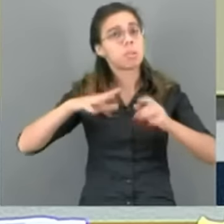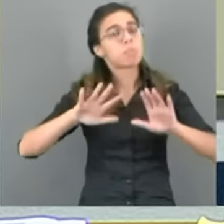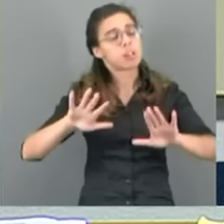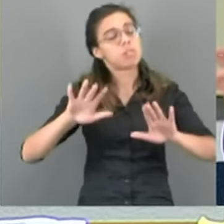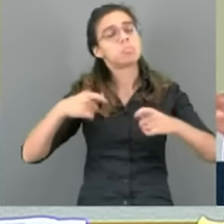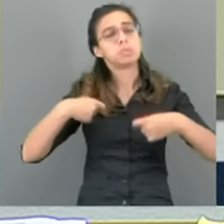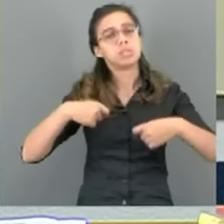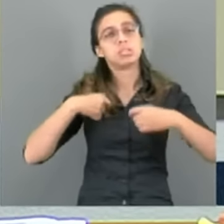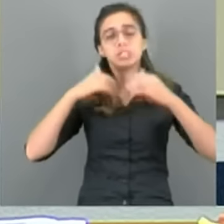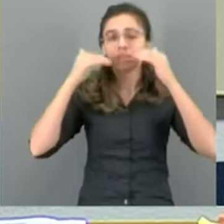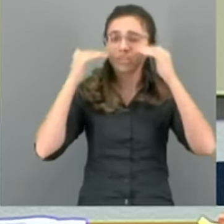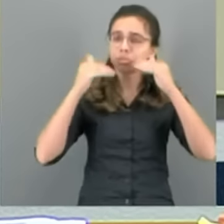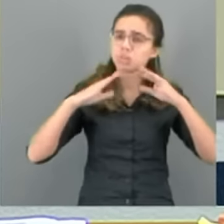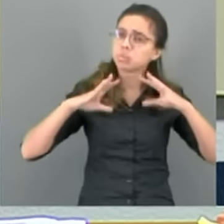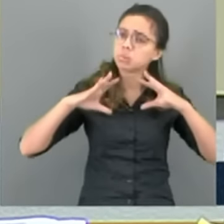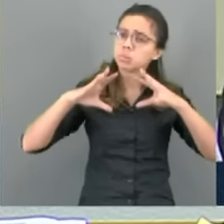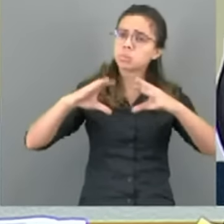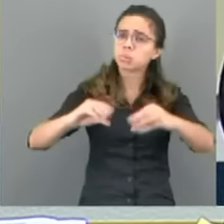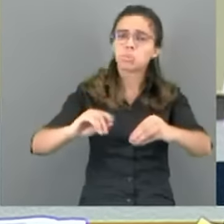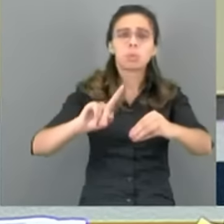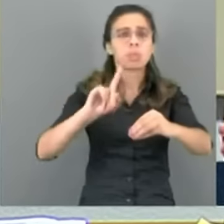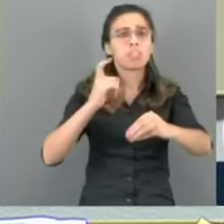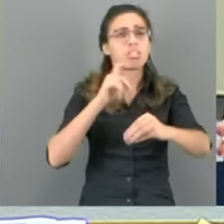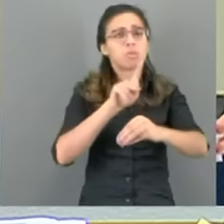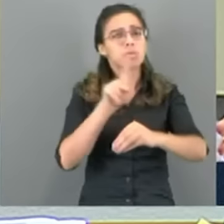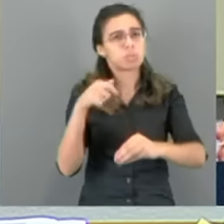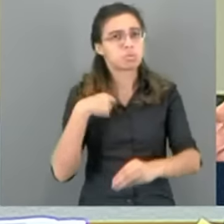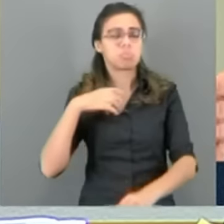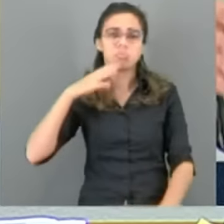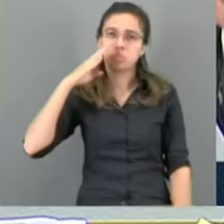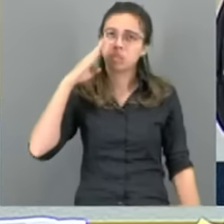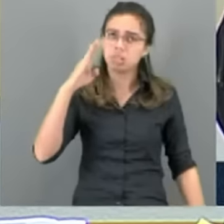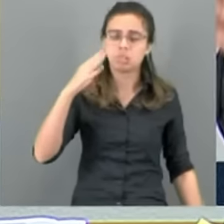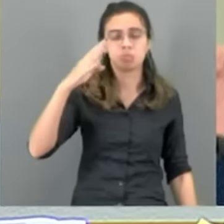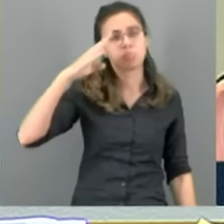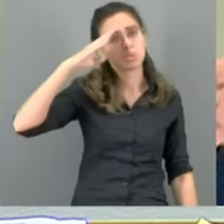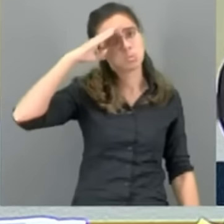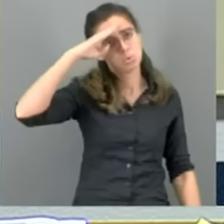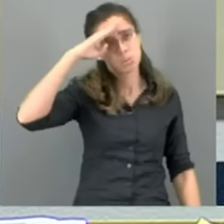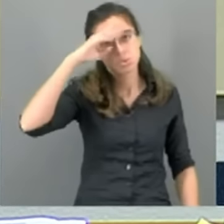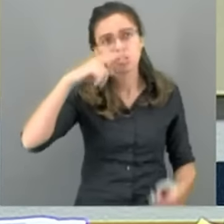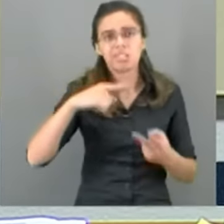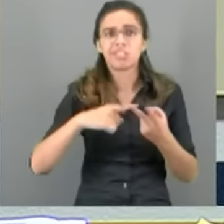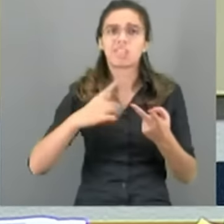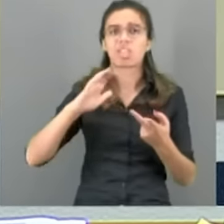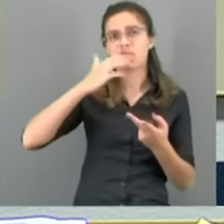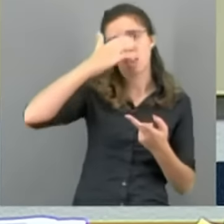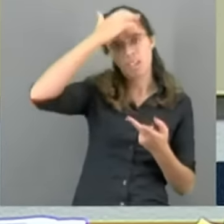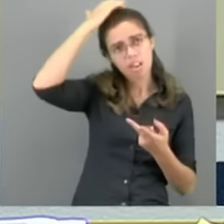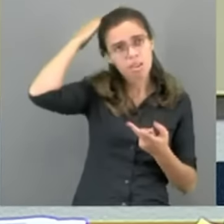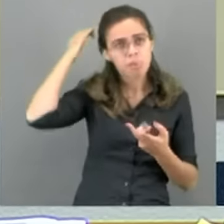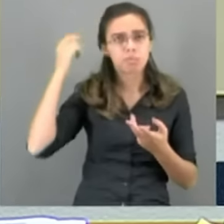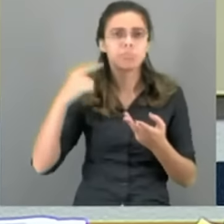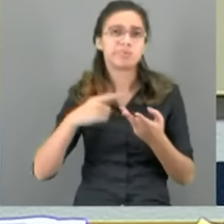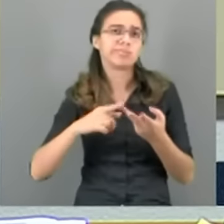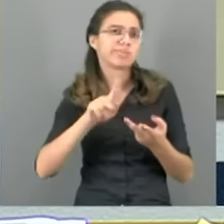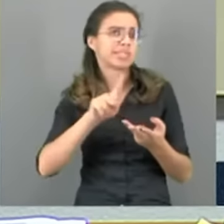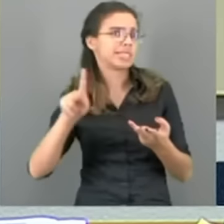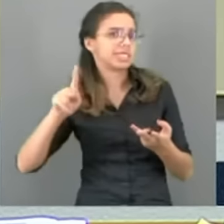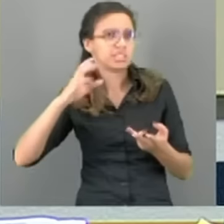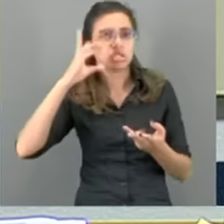ex-presidentes, todos eles. Respeito o presidente Jair Bolsonaro, o presidente Temer, o presidente Dilma,